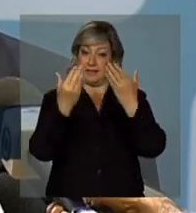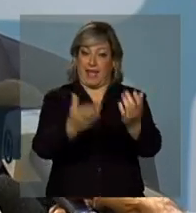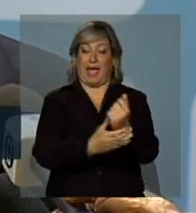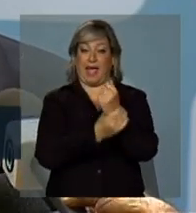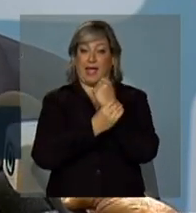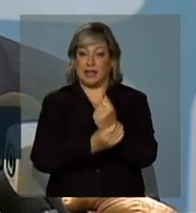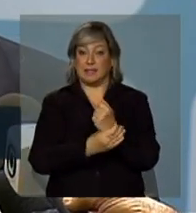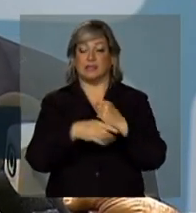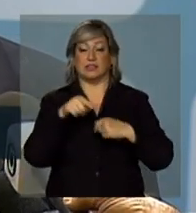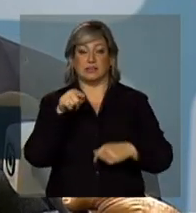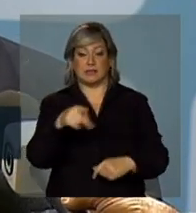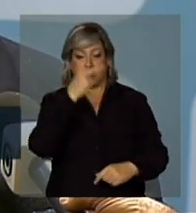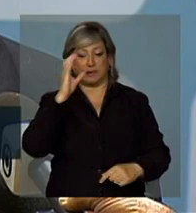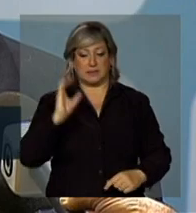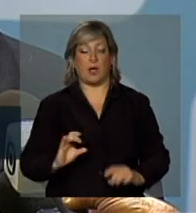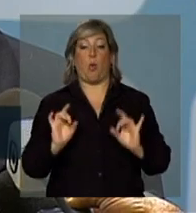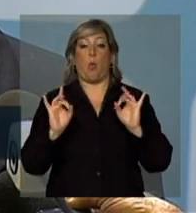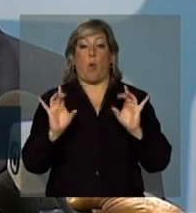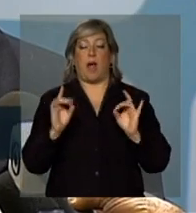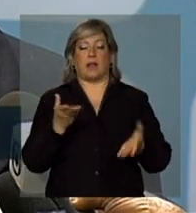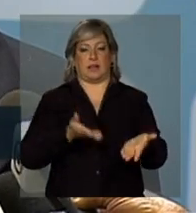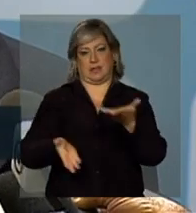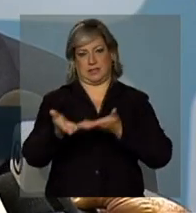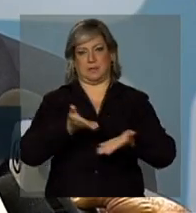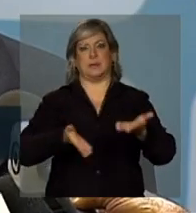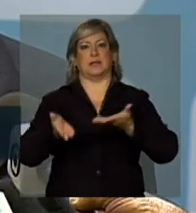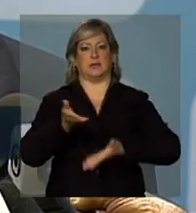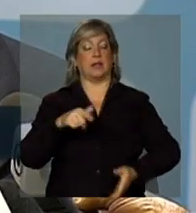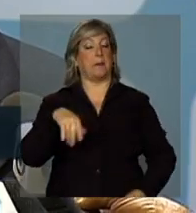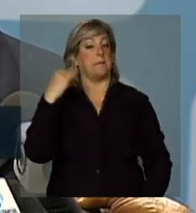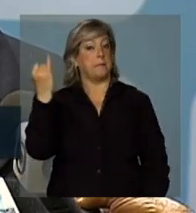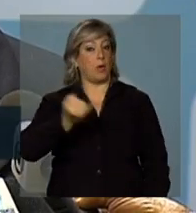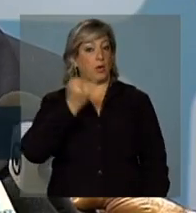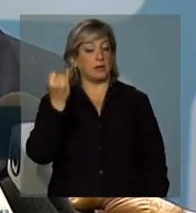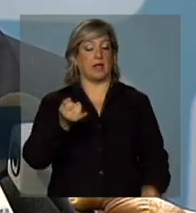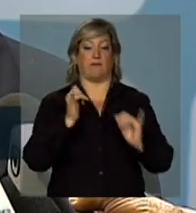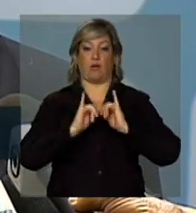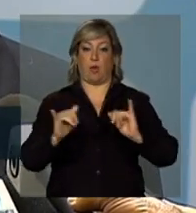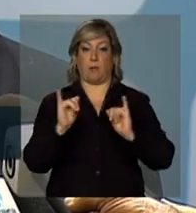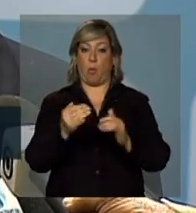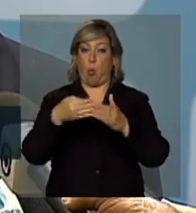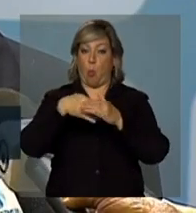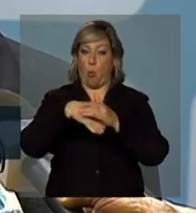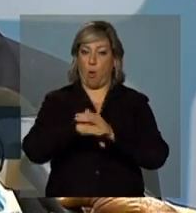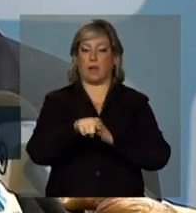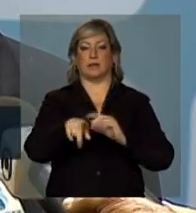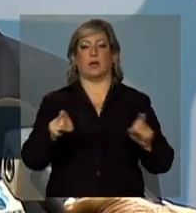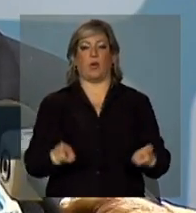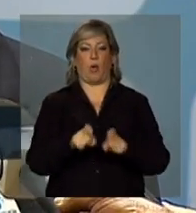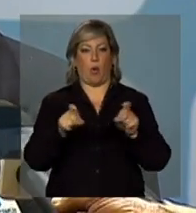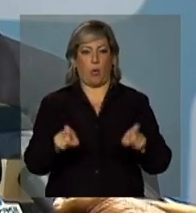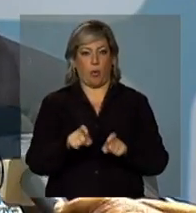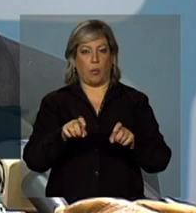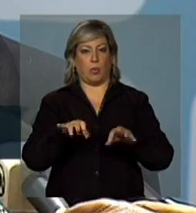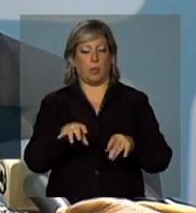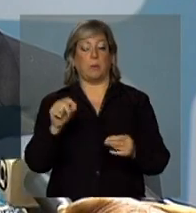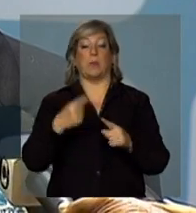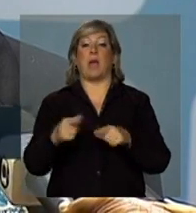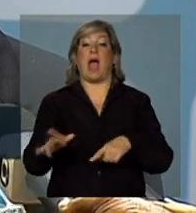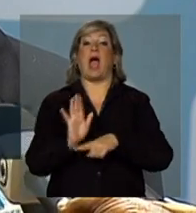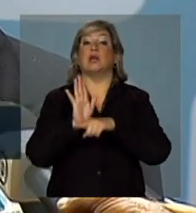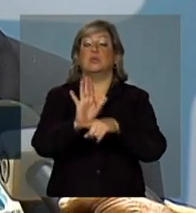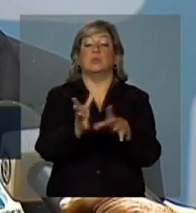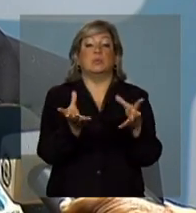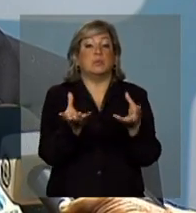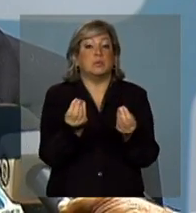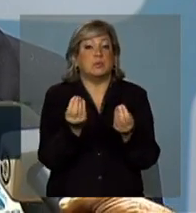sobre a qualidade do seu atendimento. É importante as informações ficarem guardadas nesse computador, porque pode ajudar muito um